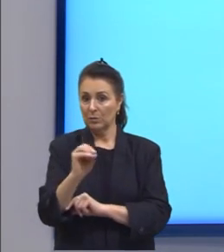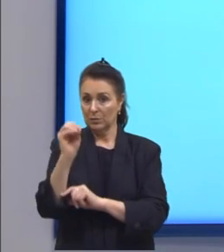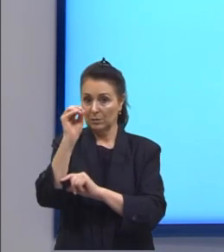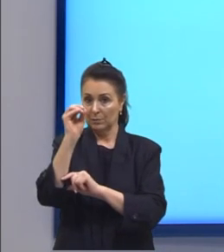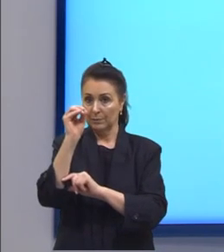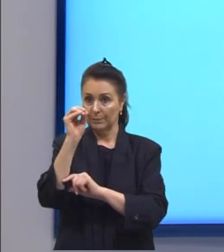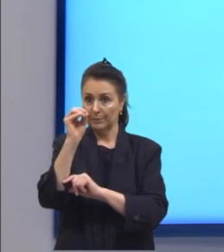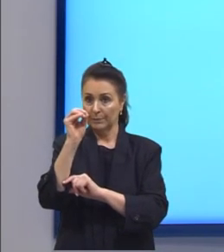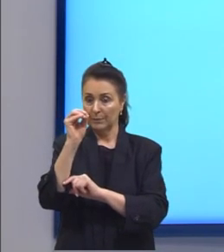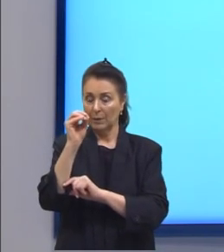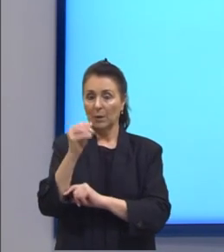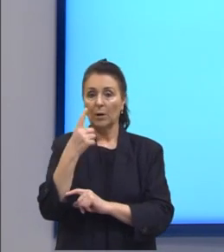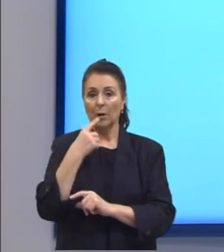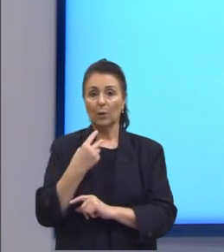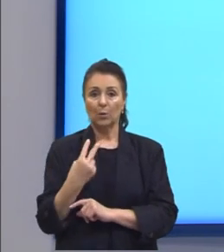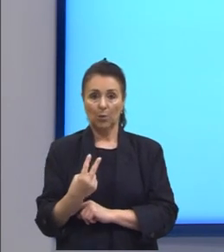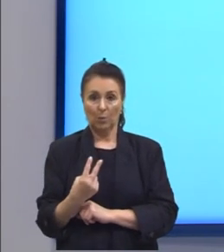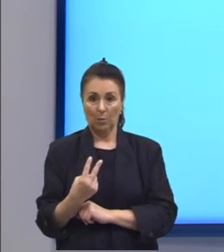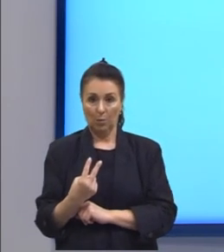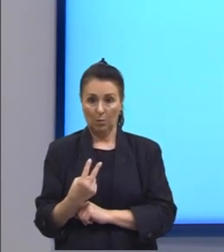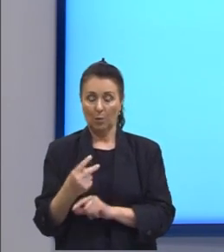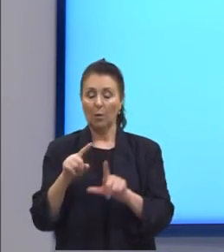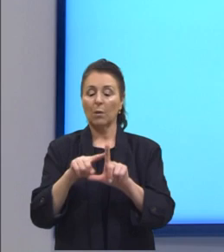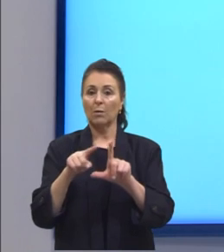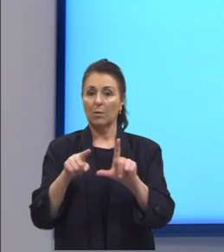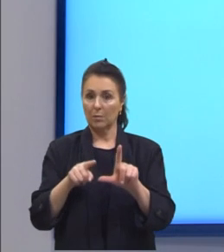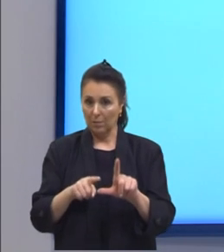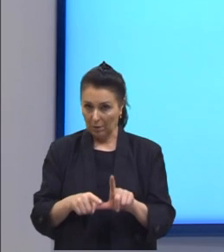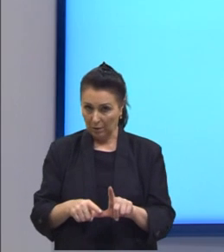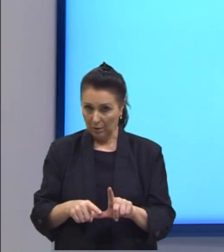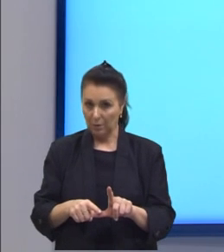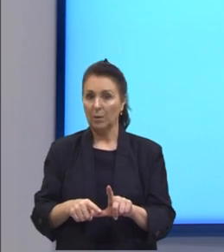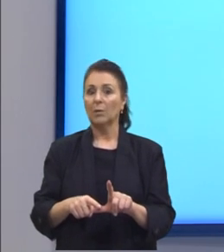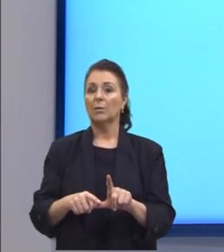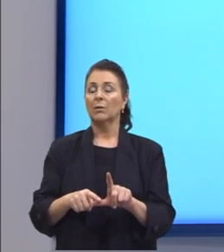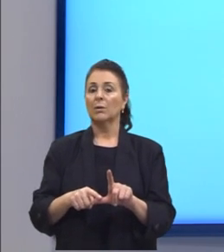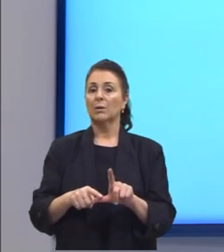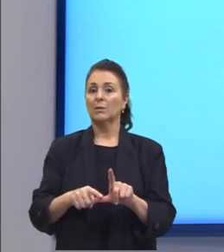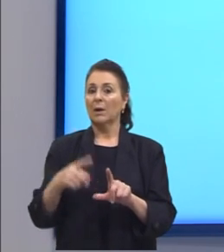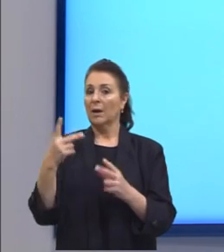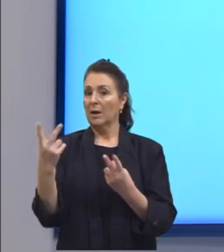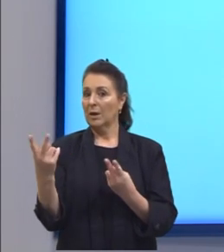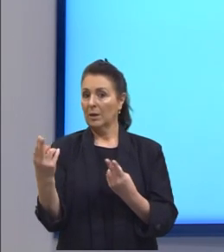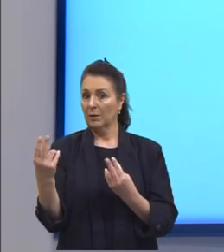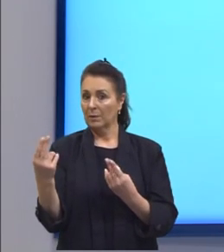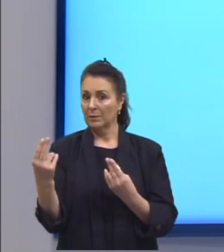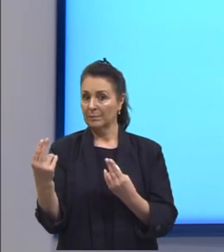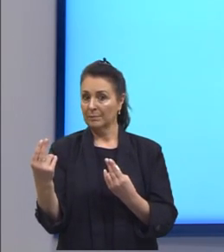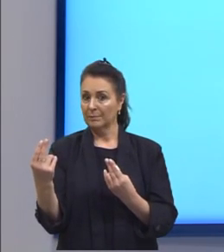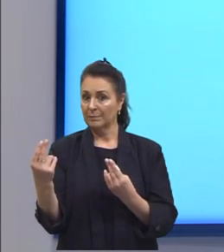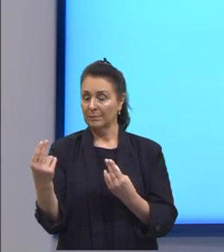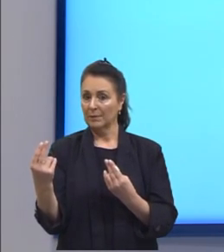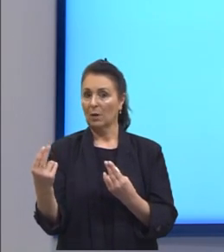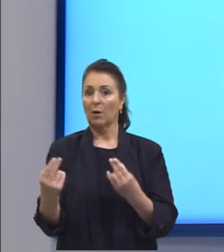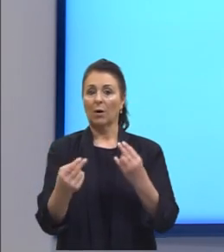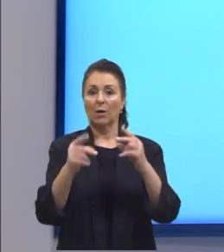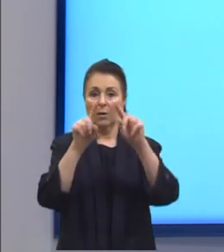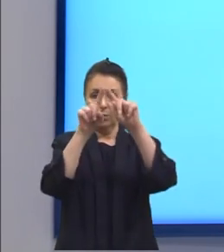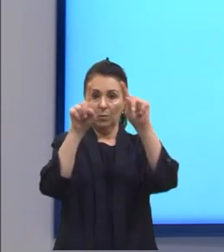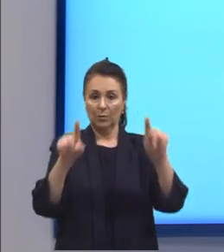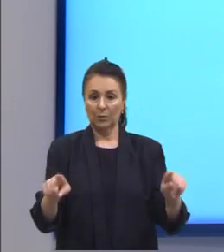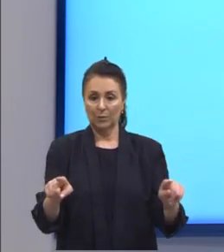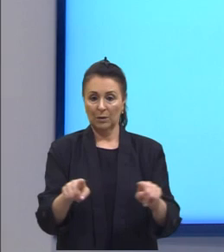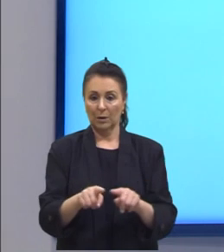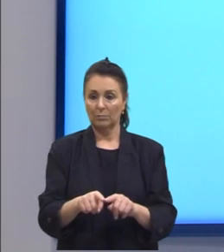portanto né dois ângulos também possuem mesma medida porque nós estudamos que no triângulo isósceles dois lados